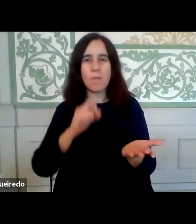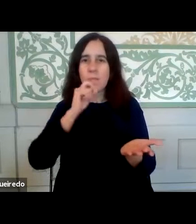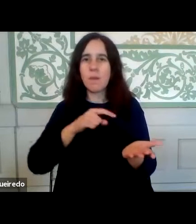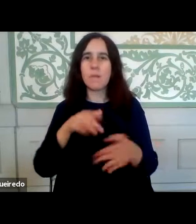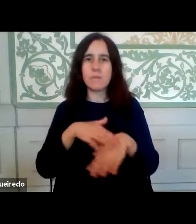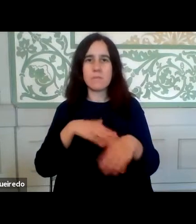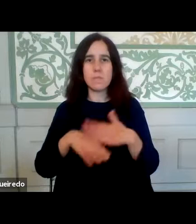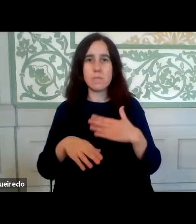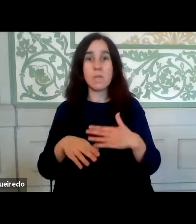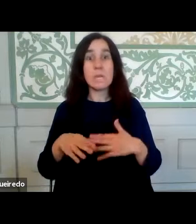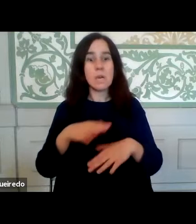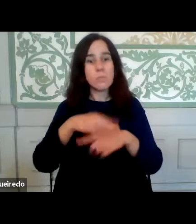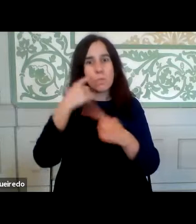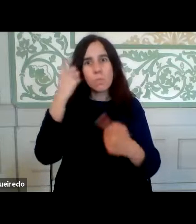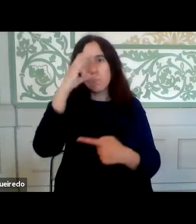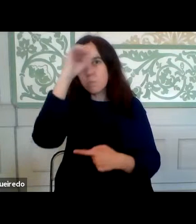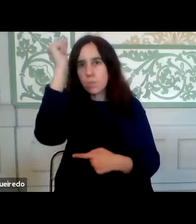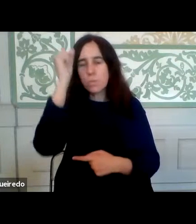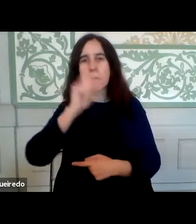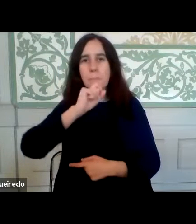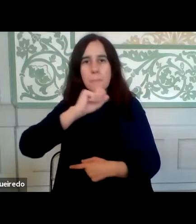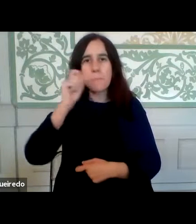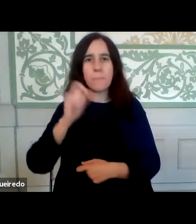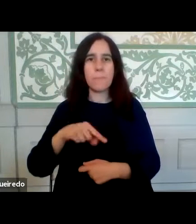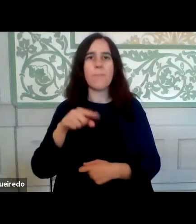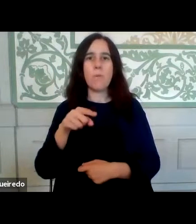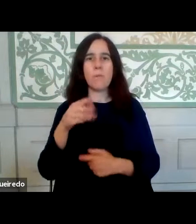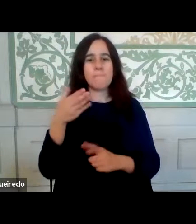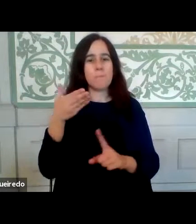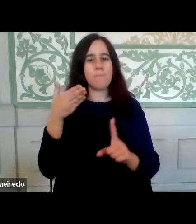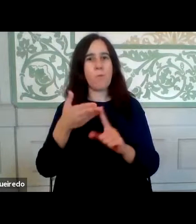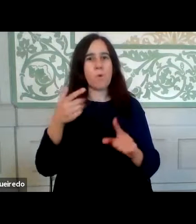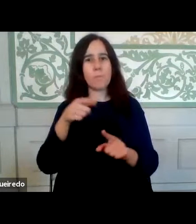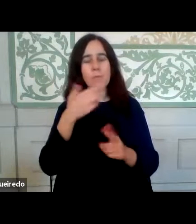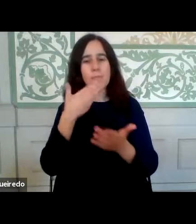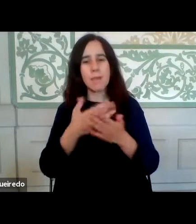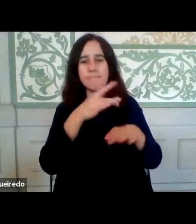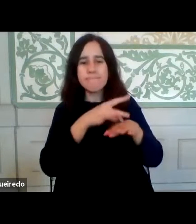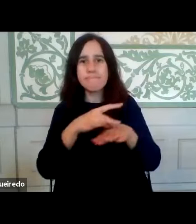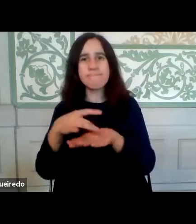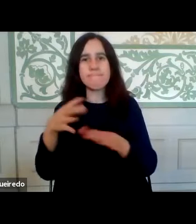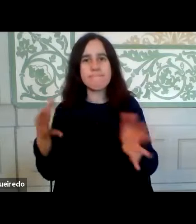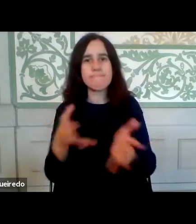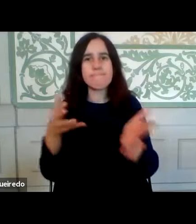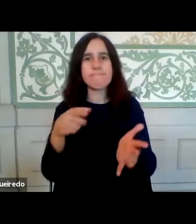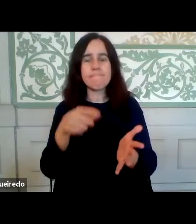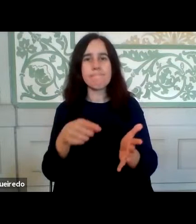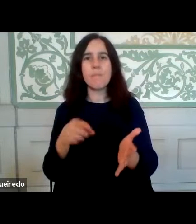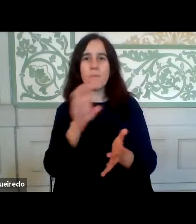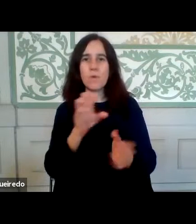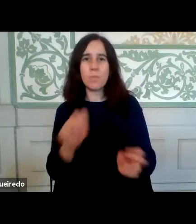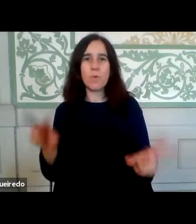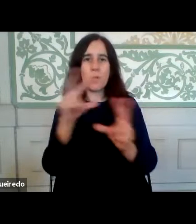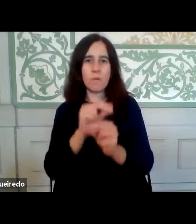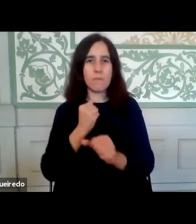e que a administração pública pode ser o foco, o catalisador destas novas formas de